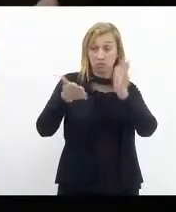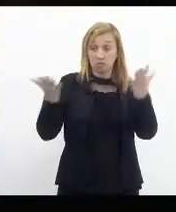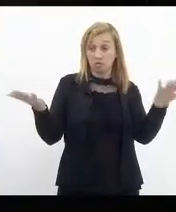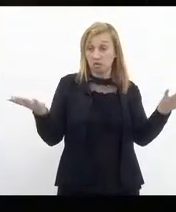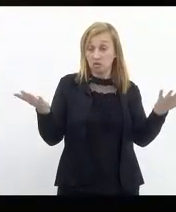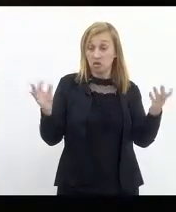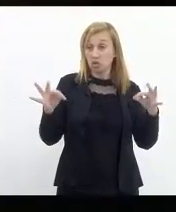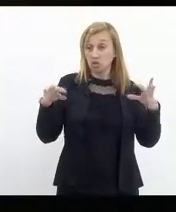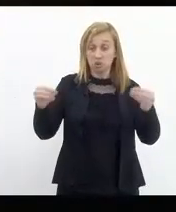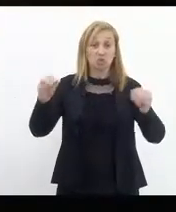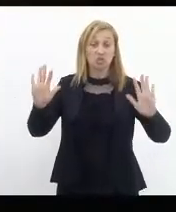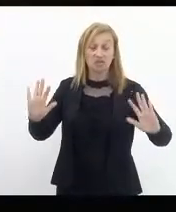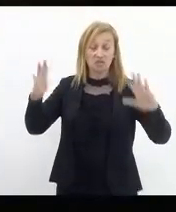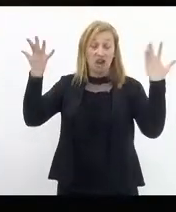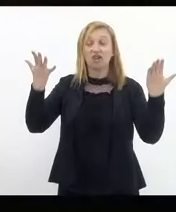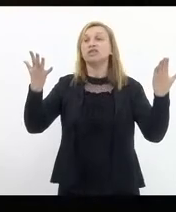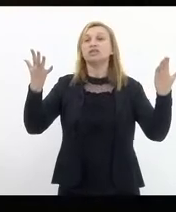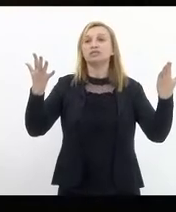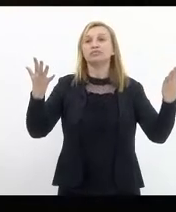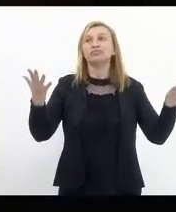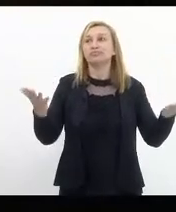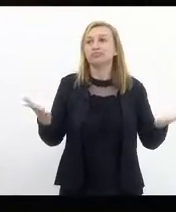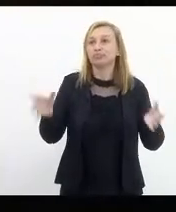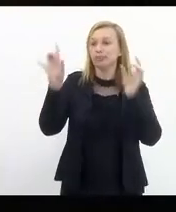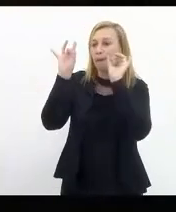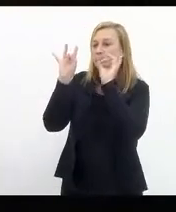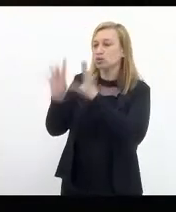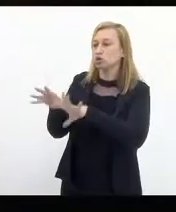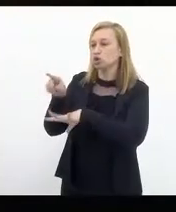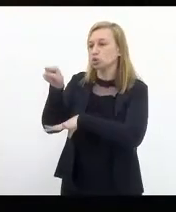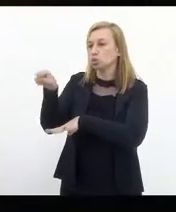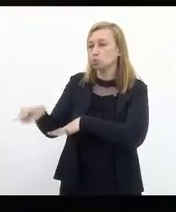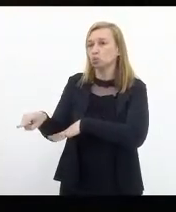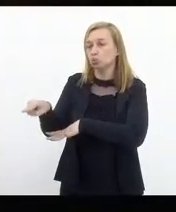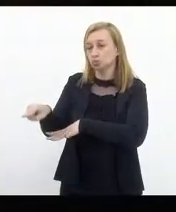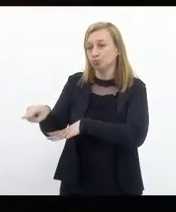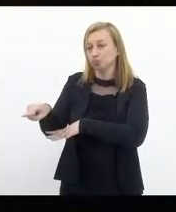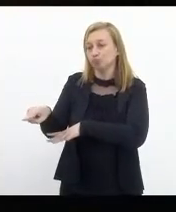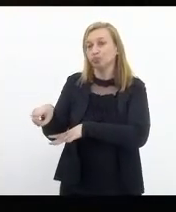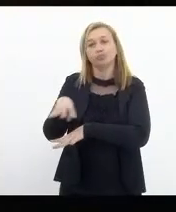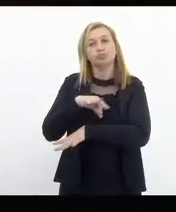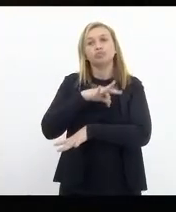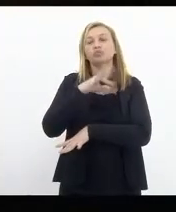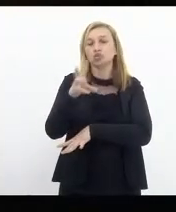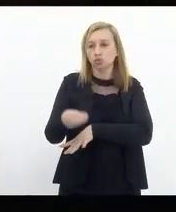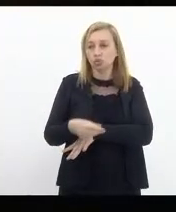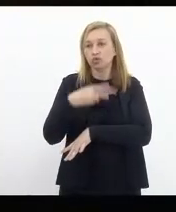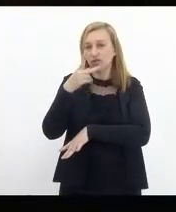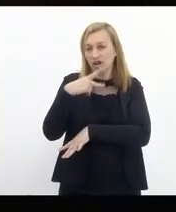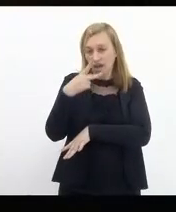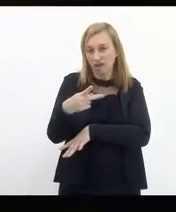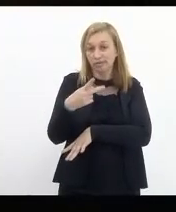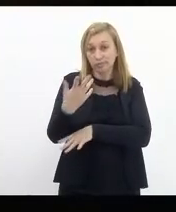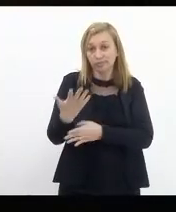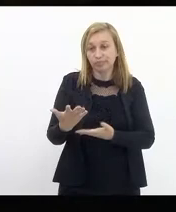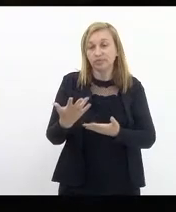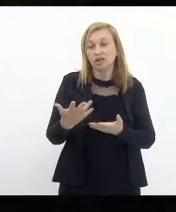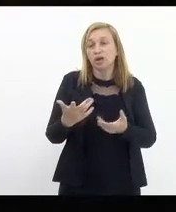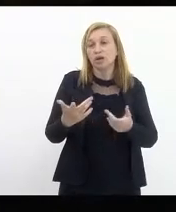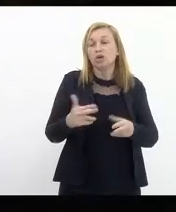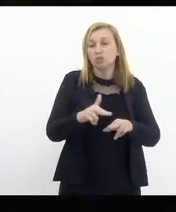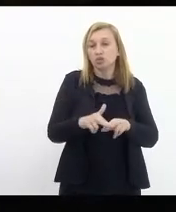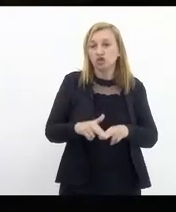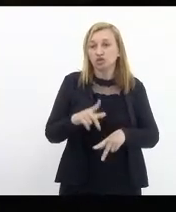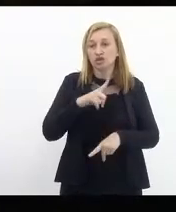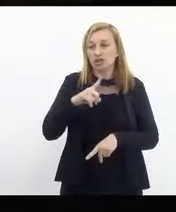mais, festas, está sem cumprir, pelo menos, aquilo que foi dito, que era a razão de existir do